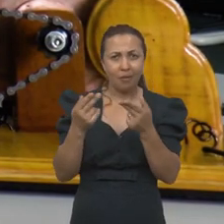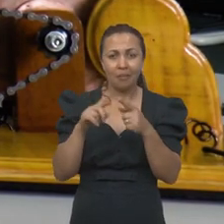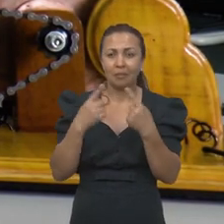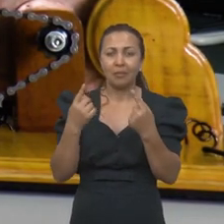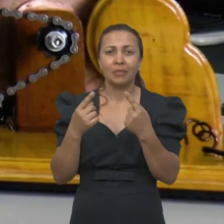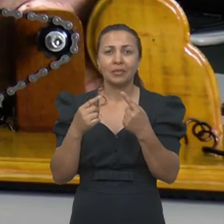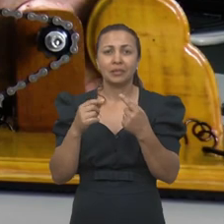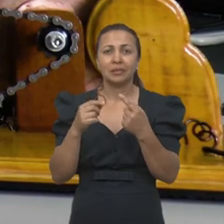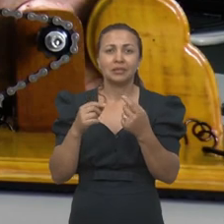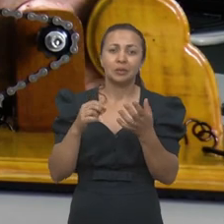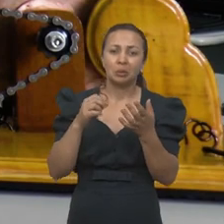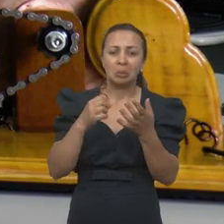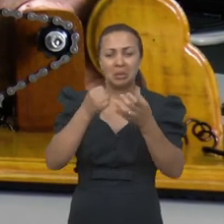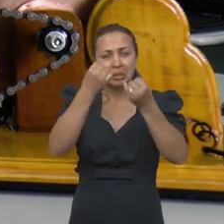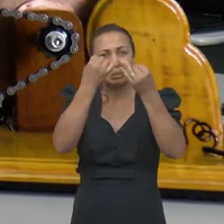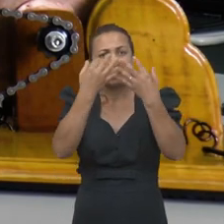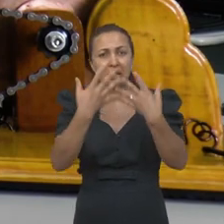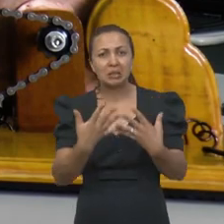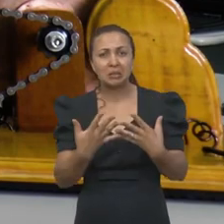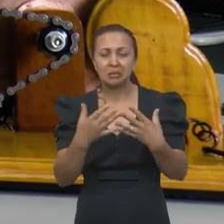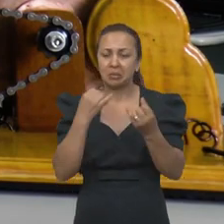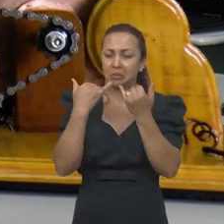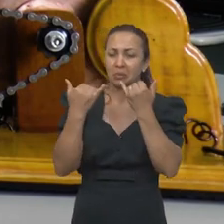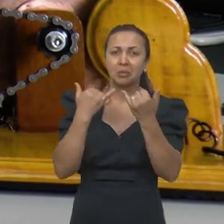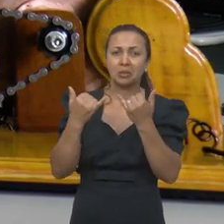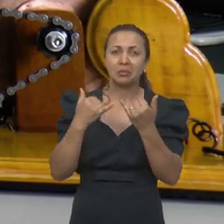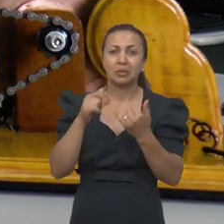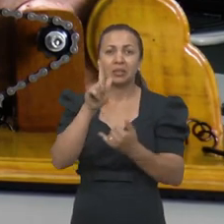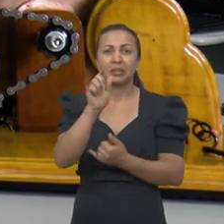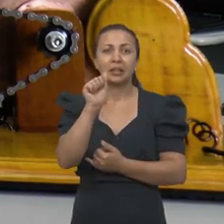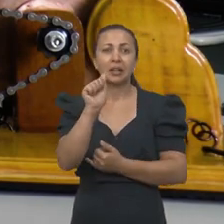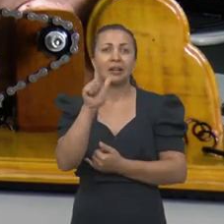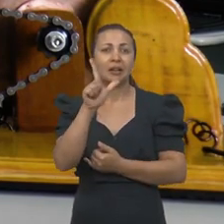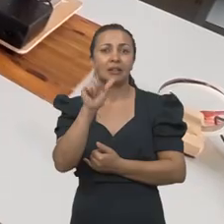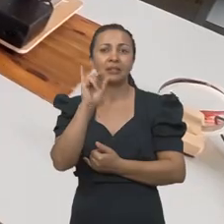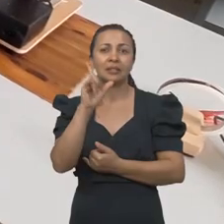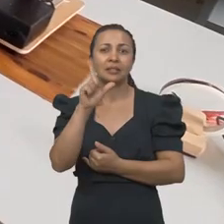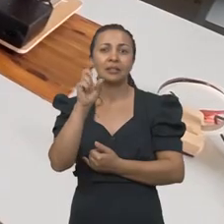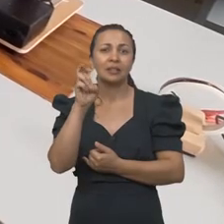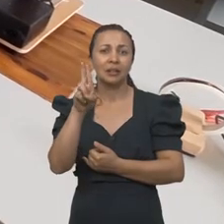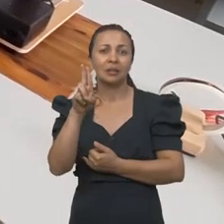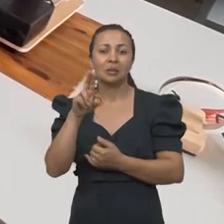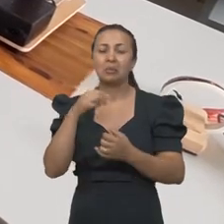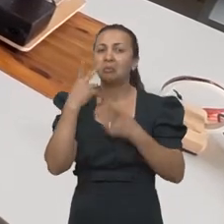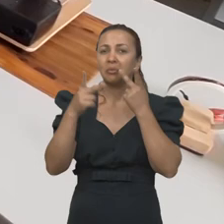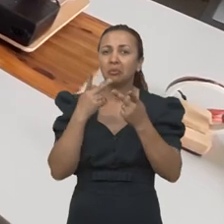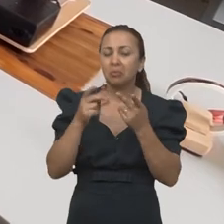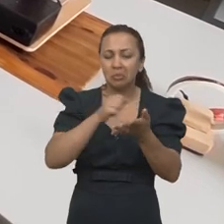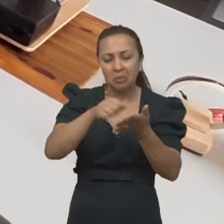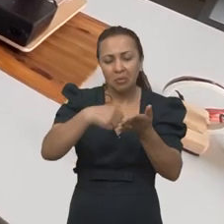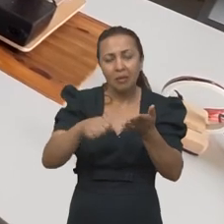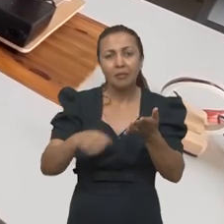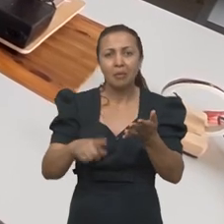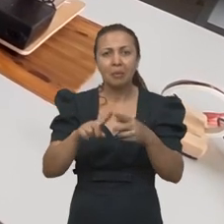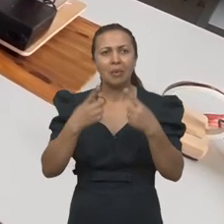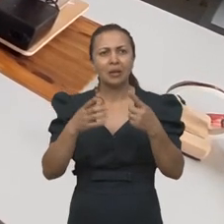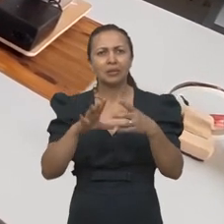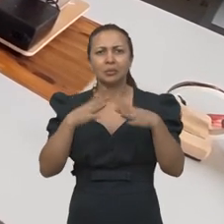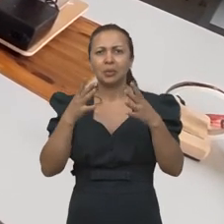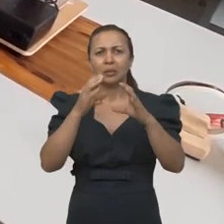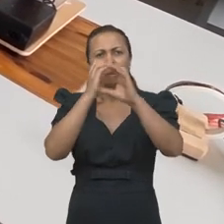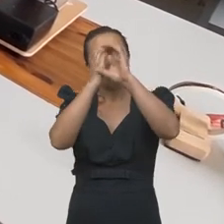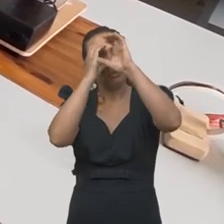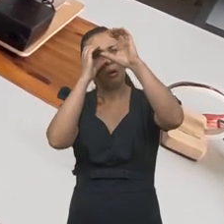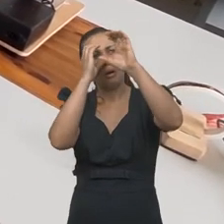as mesmas informações que o Galileu deu. E aí a hora que você pega essa luneta e